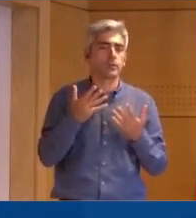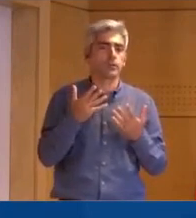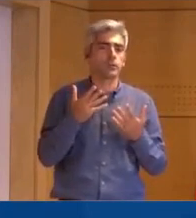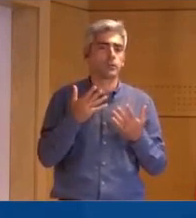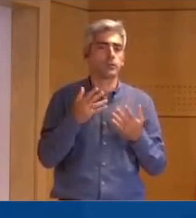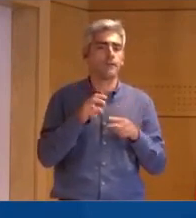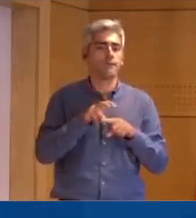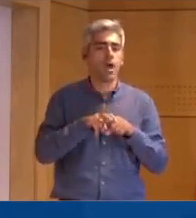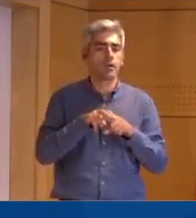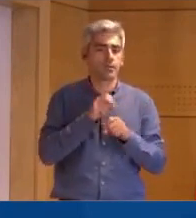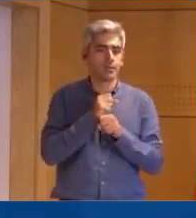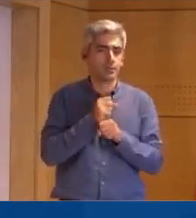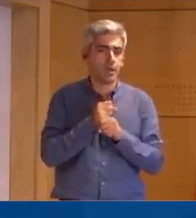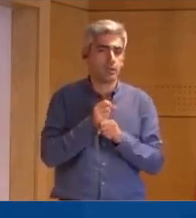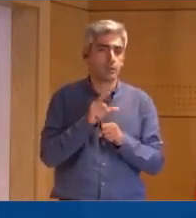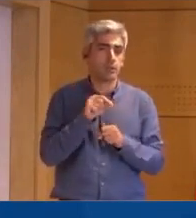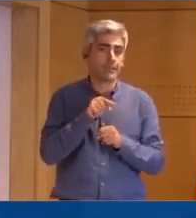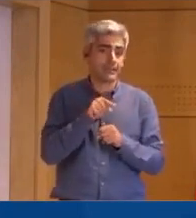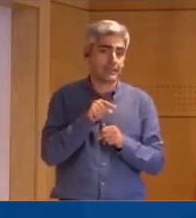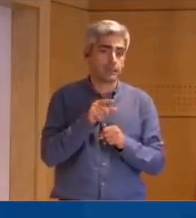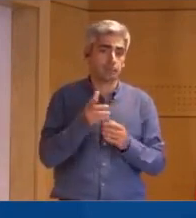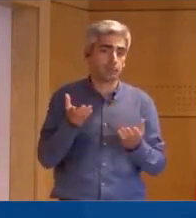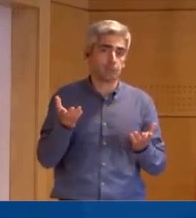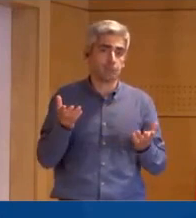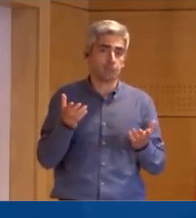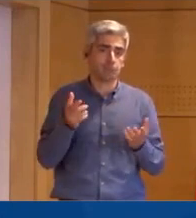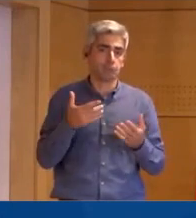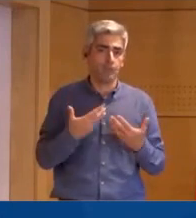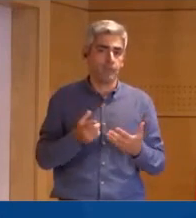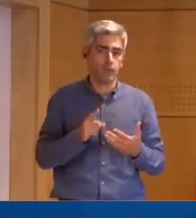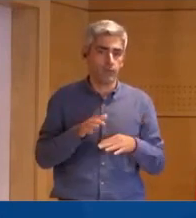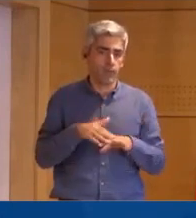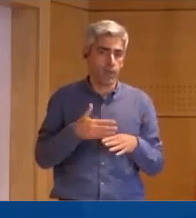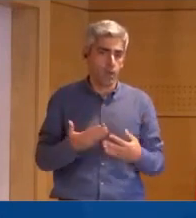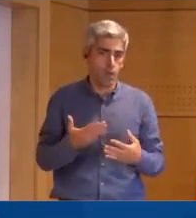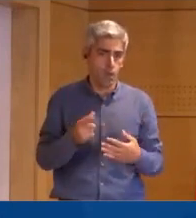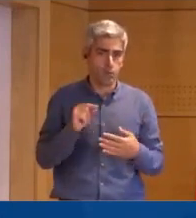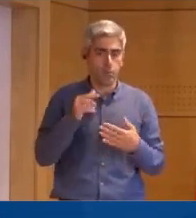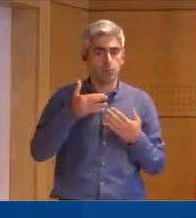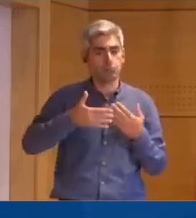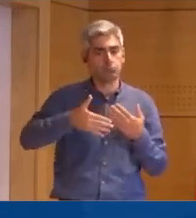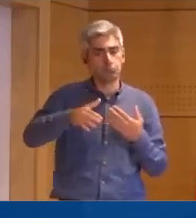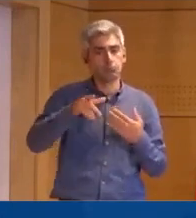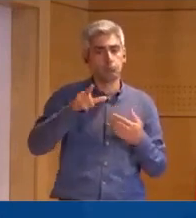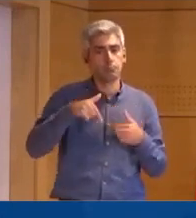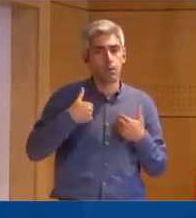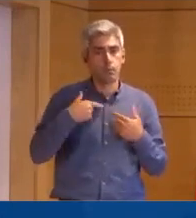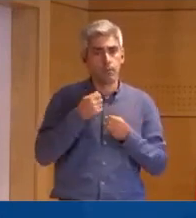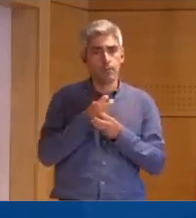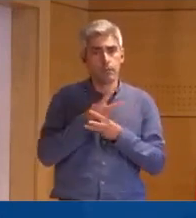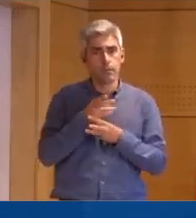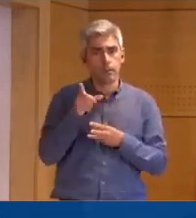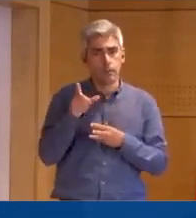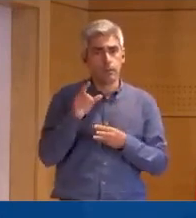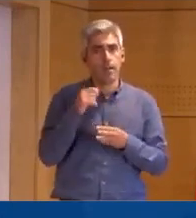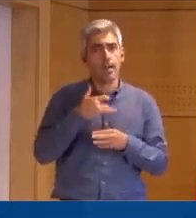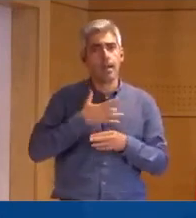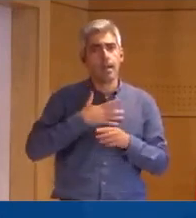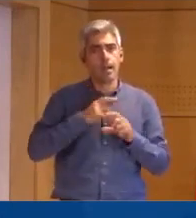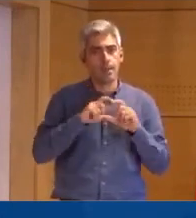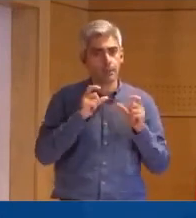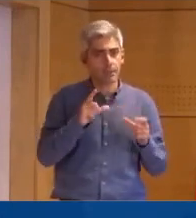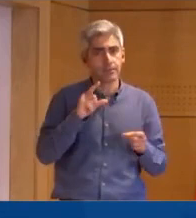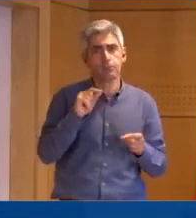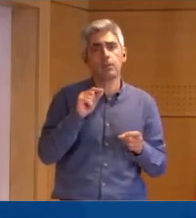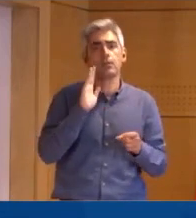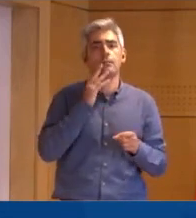vagas de trabalho. Obviamente que isso não está feito neste momento, há de ser feito também pelo próprio IFP, pelas próprias empresas e